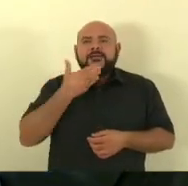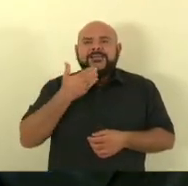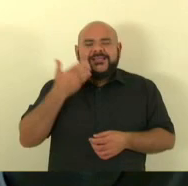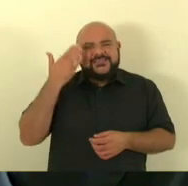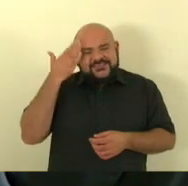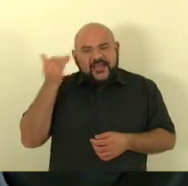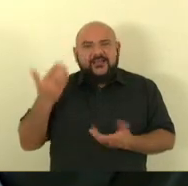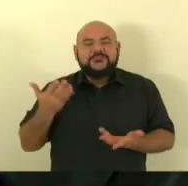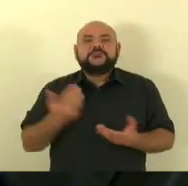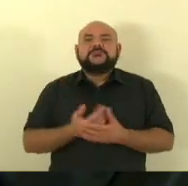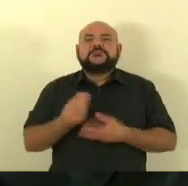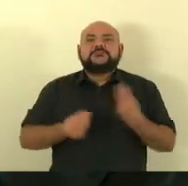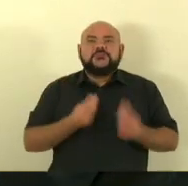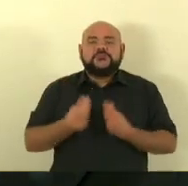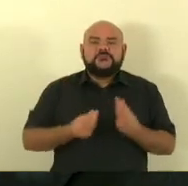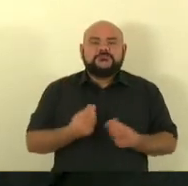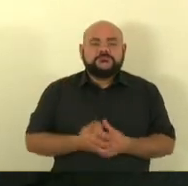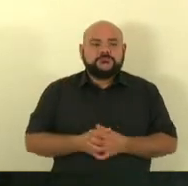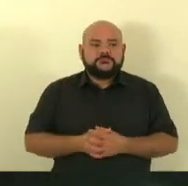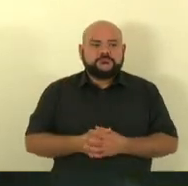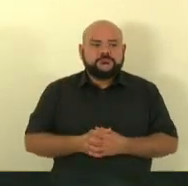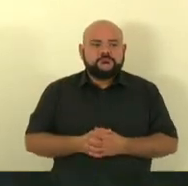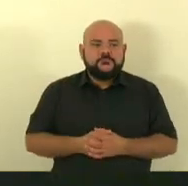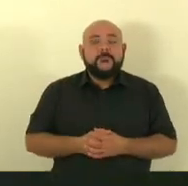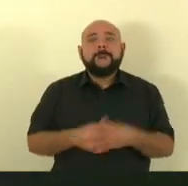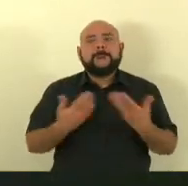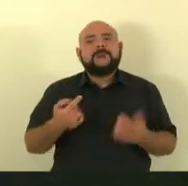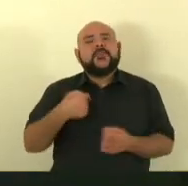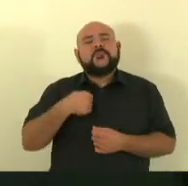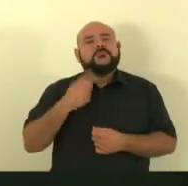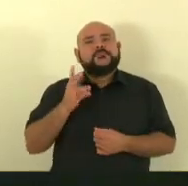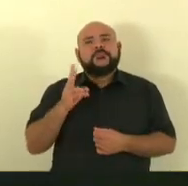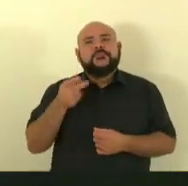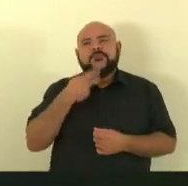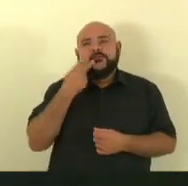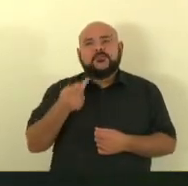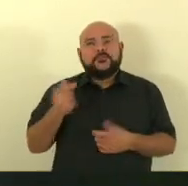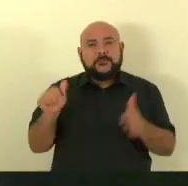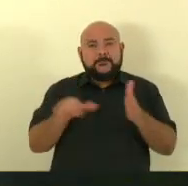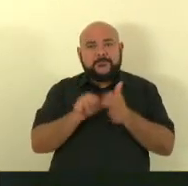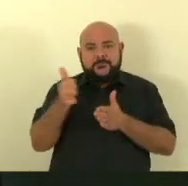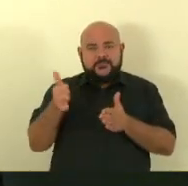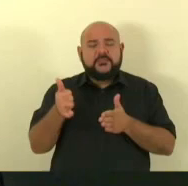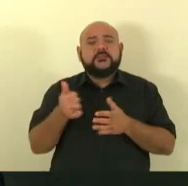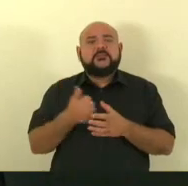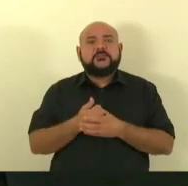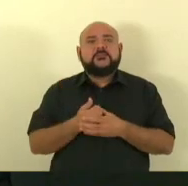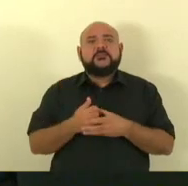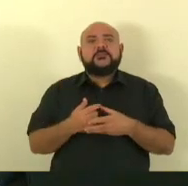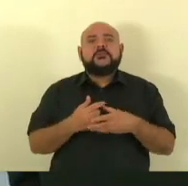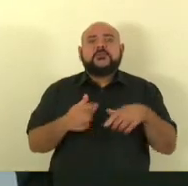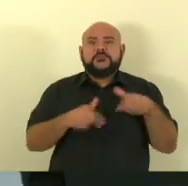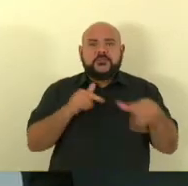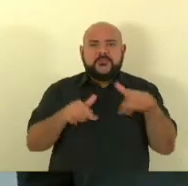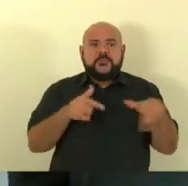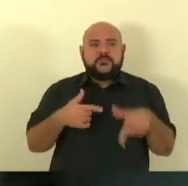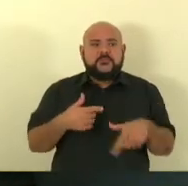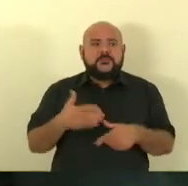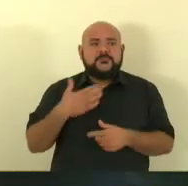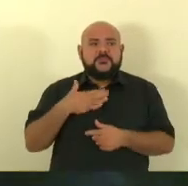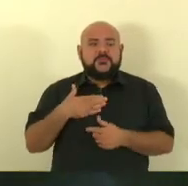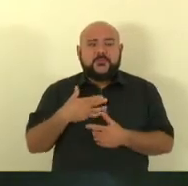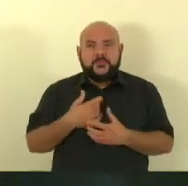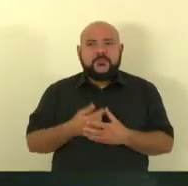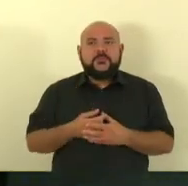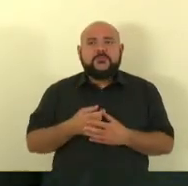Tadeu que na primeira gestão do primeiro no primeiro bienio primeira sessão